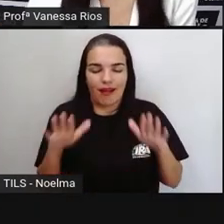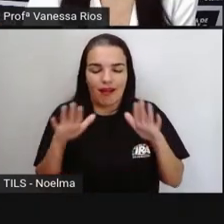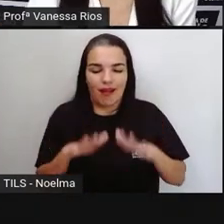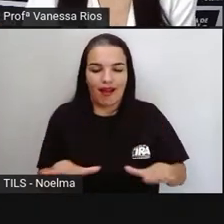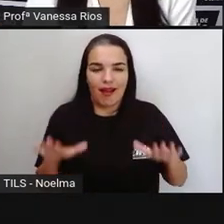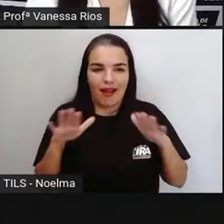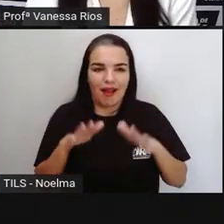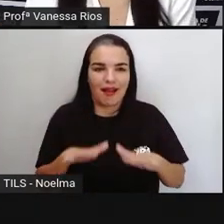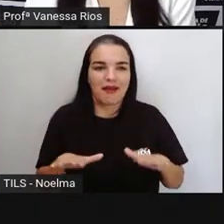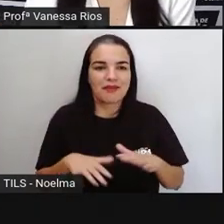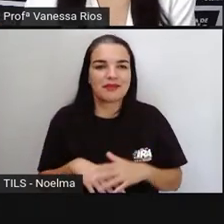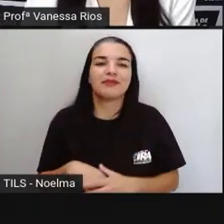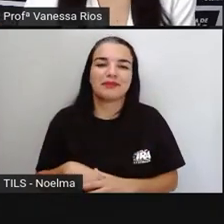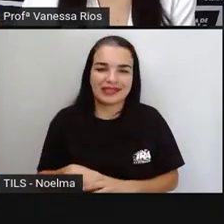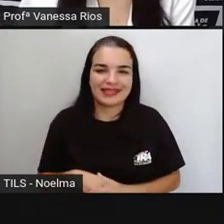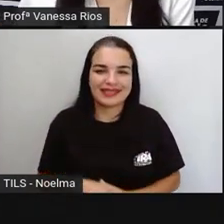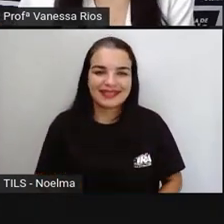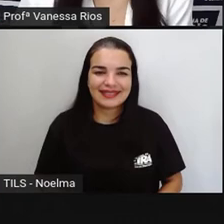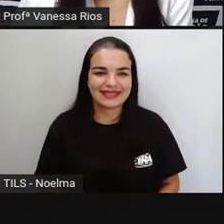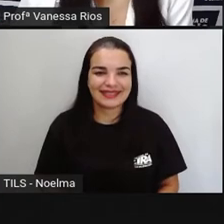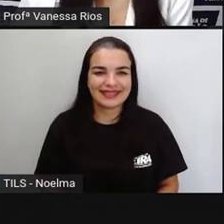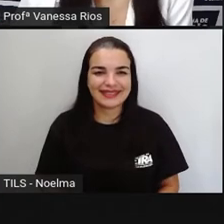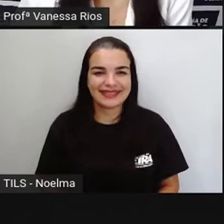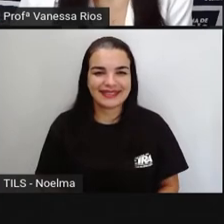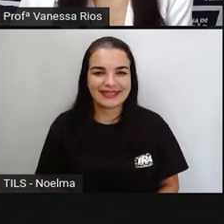não é? Para que a bolha aí fique maior.